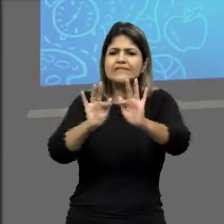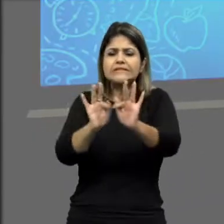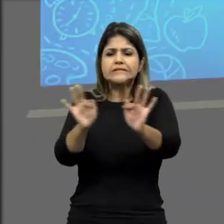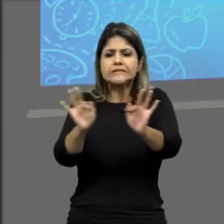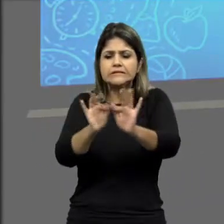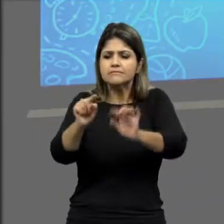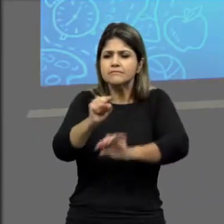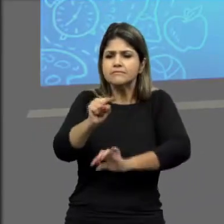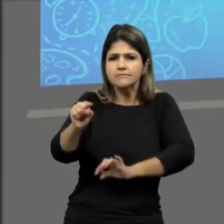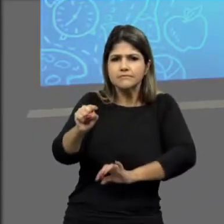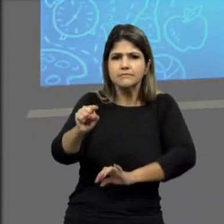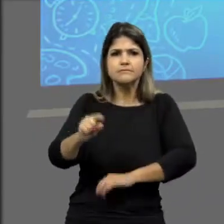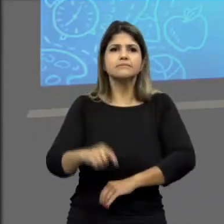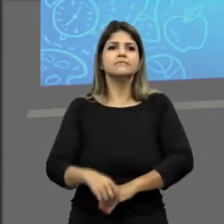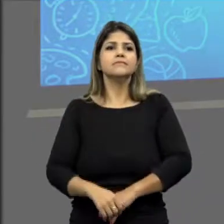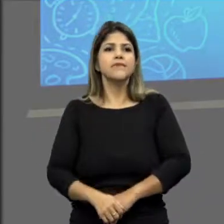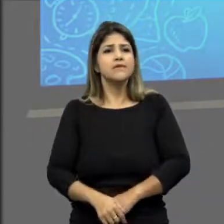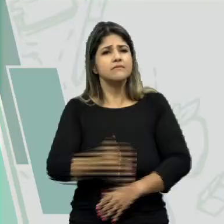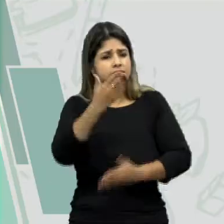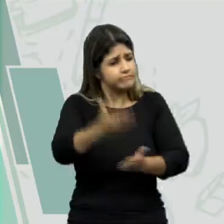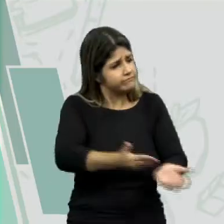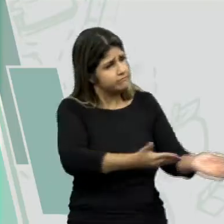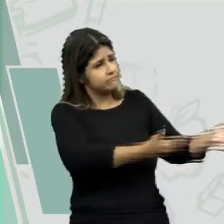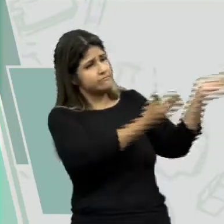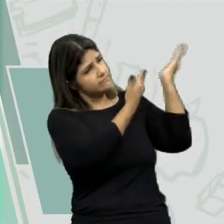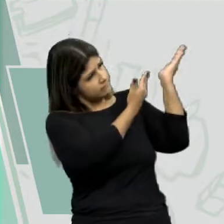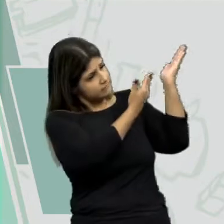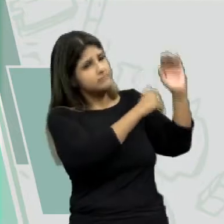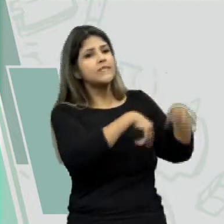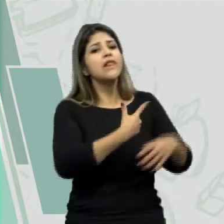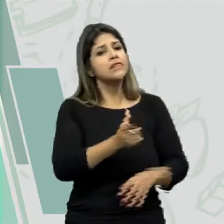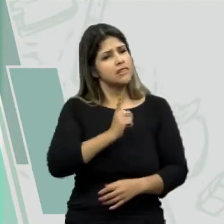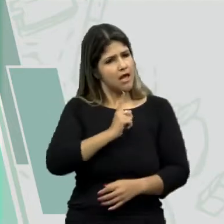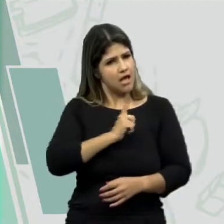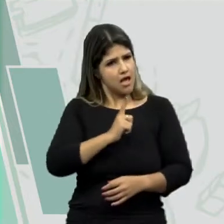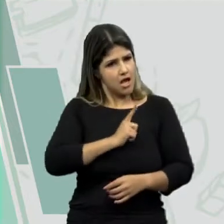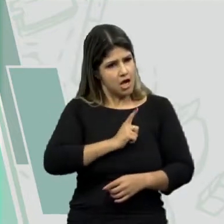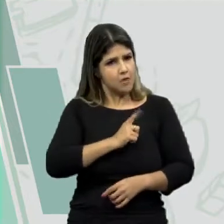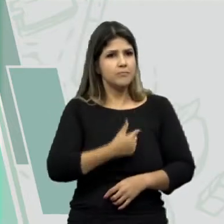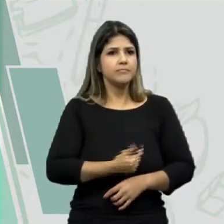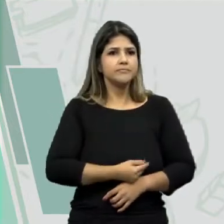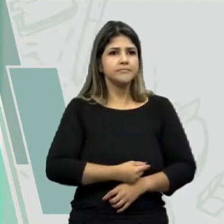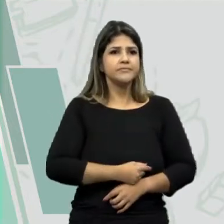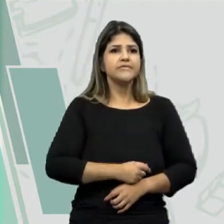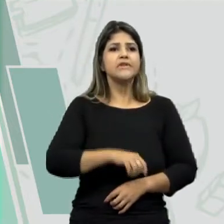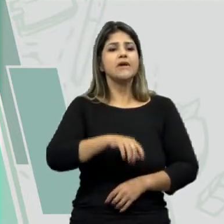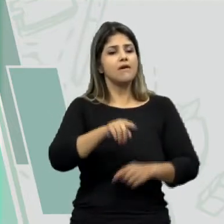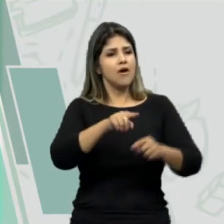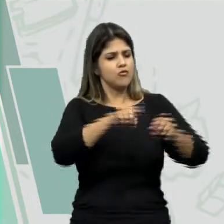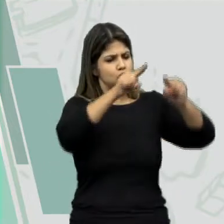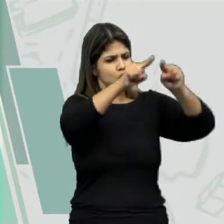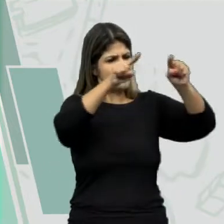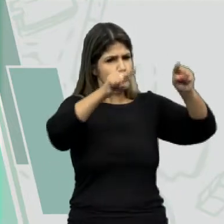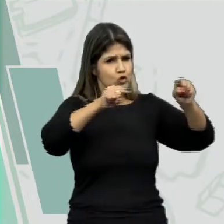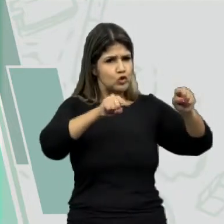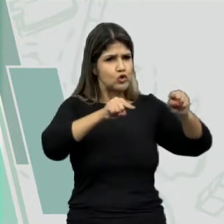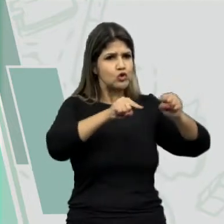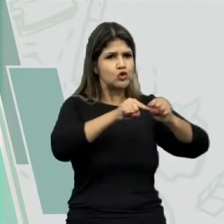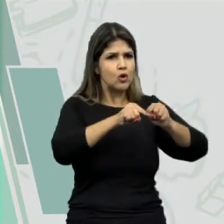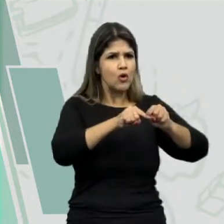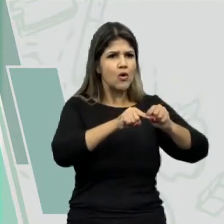pessoal. Isso é uma cadeia saturada. Se você observar aí na tela, nós temos uma cadeia que é saturada. Ela só